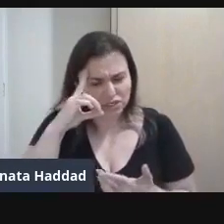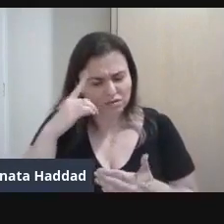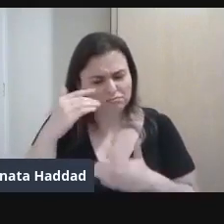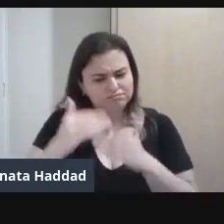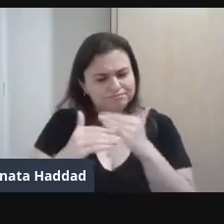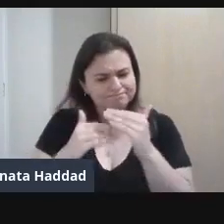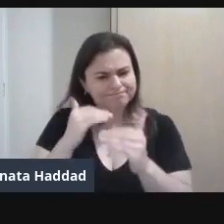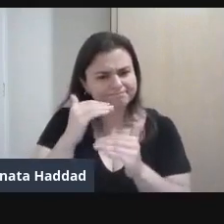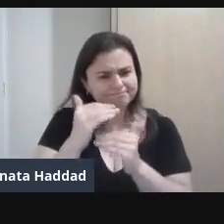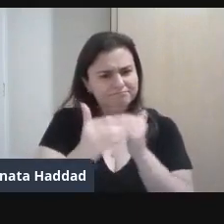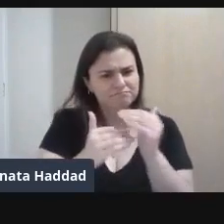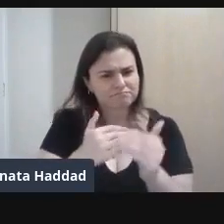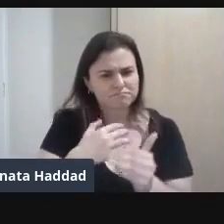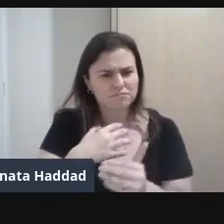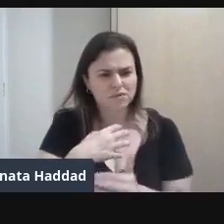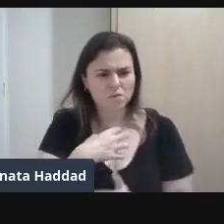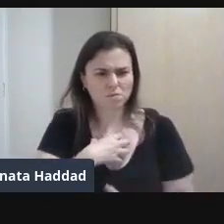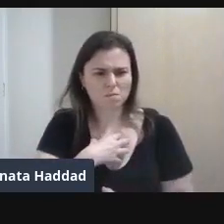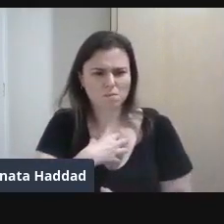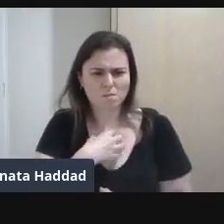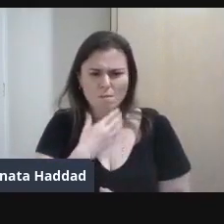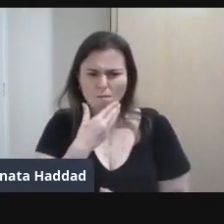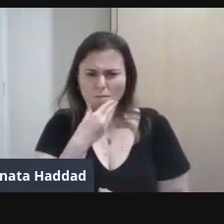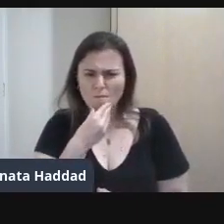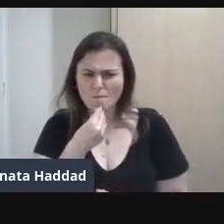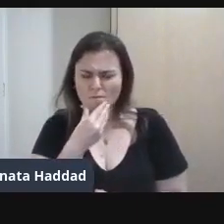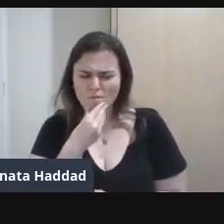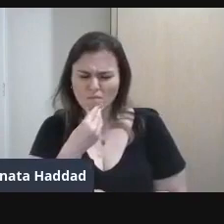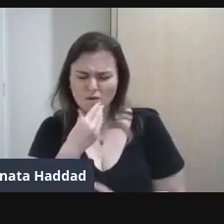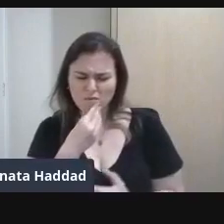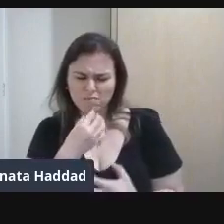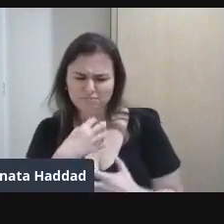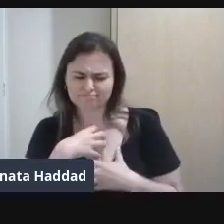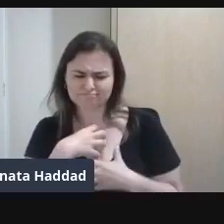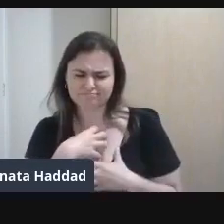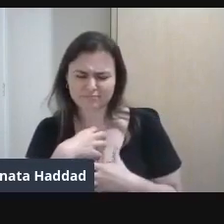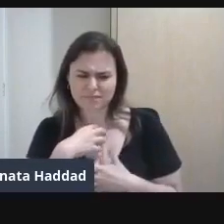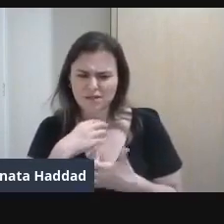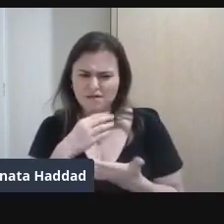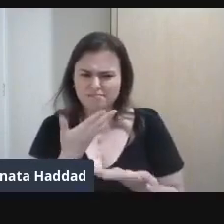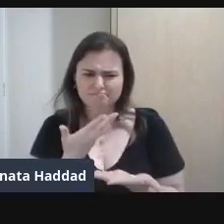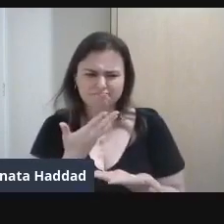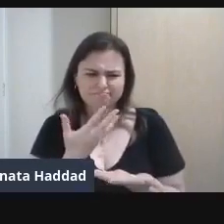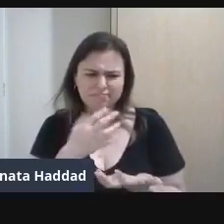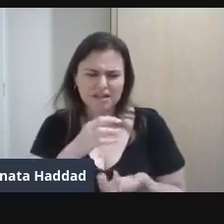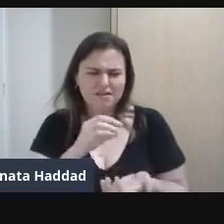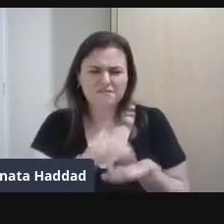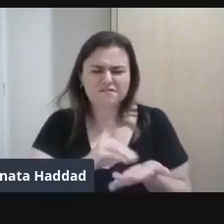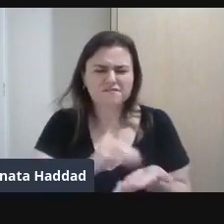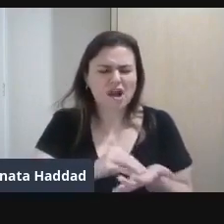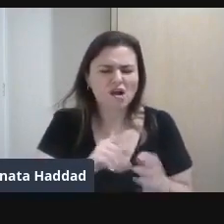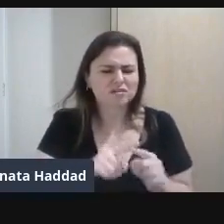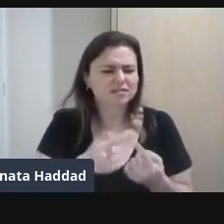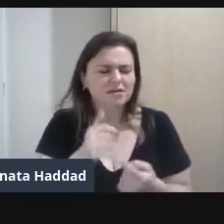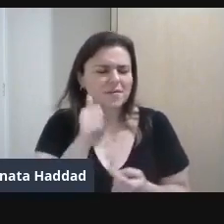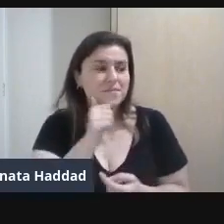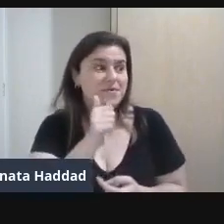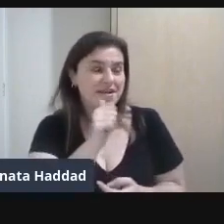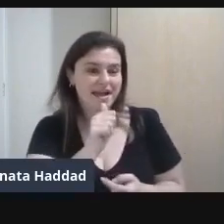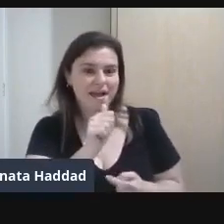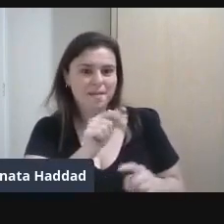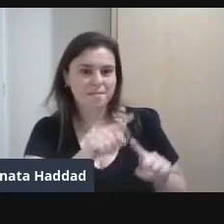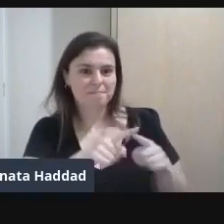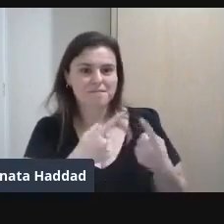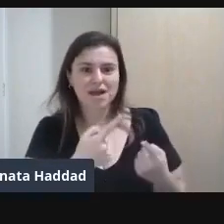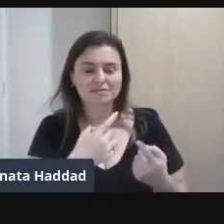Sentindo A falta Não da mulher Que o seduziu Mas Ficou sentindo Falta